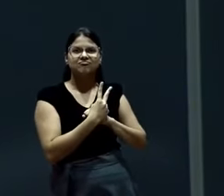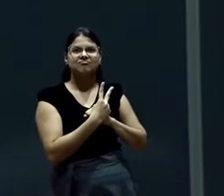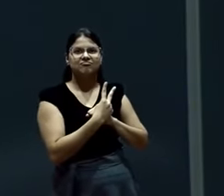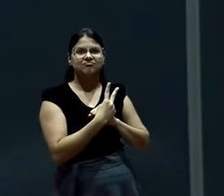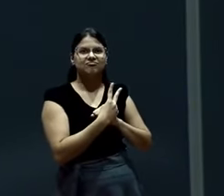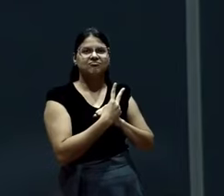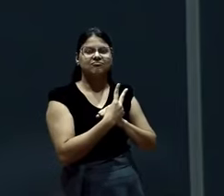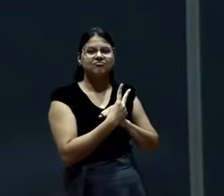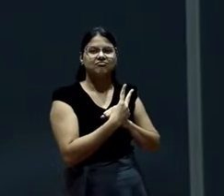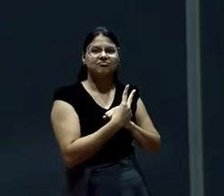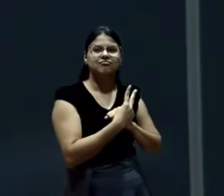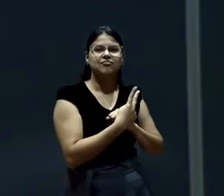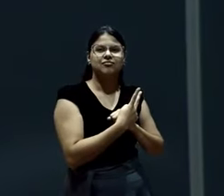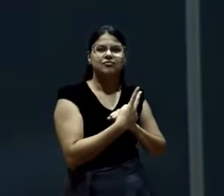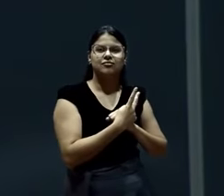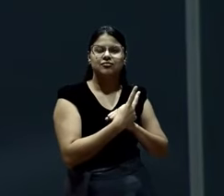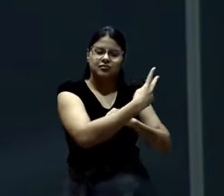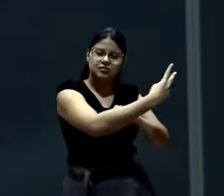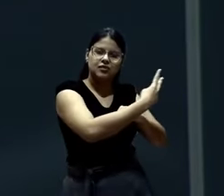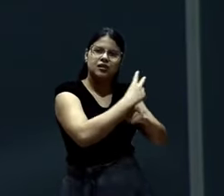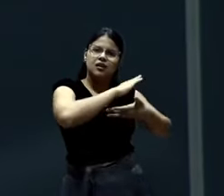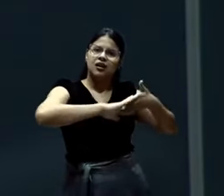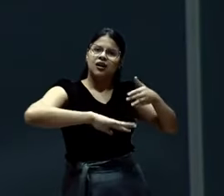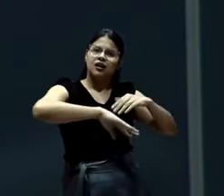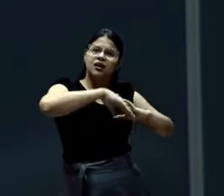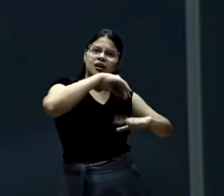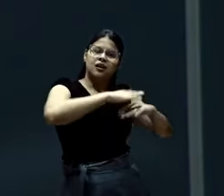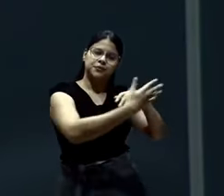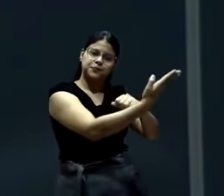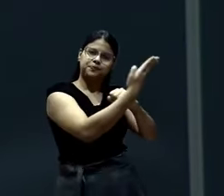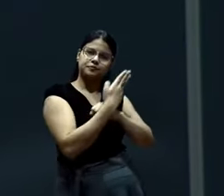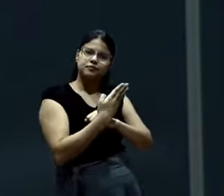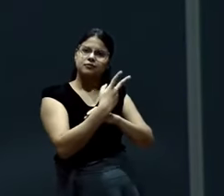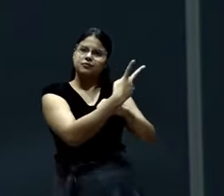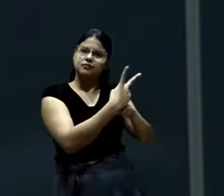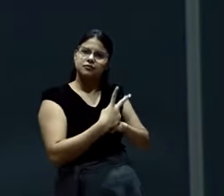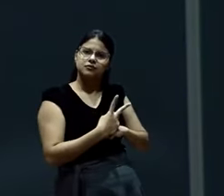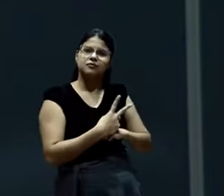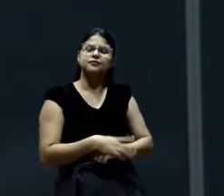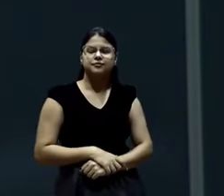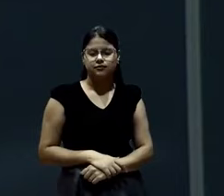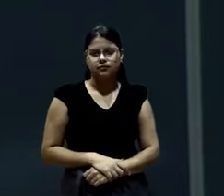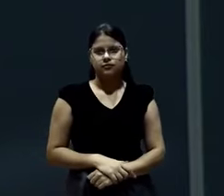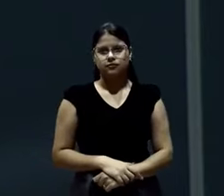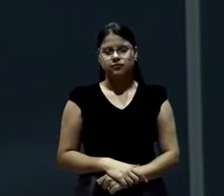Esse que eu protegi. Vai estender o braço. E vai dizer. Não toque nesse. Esse é meu irmão.